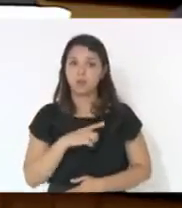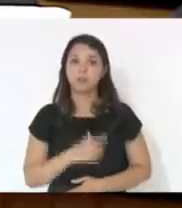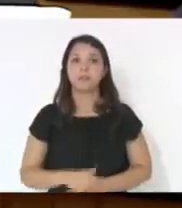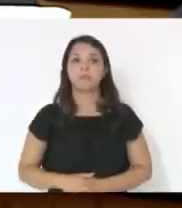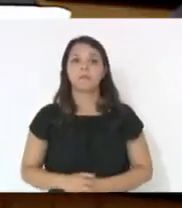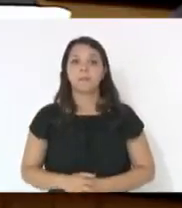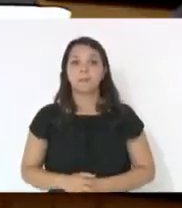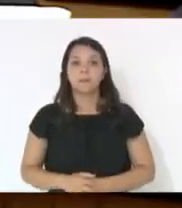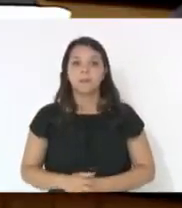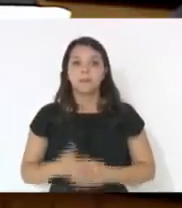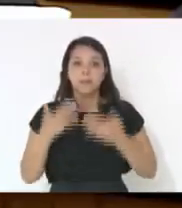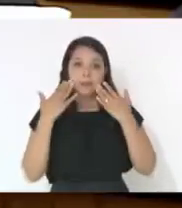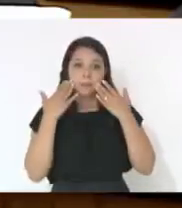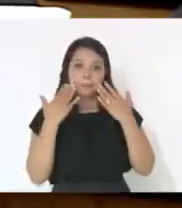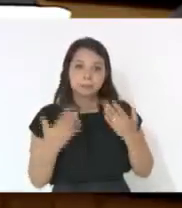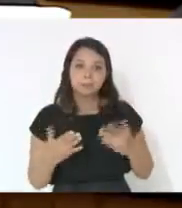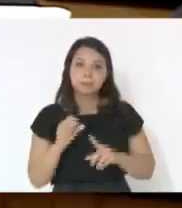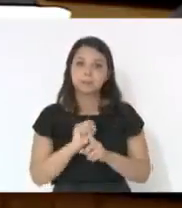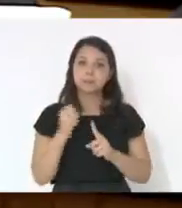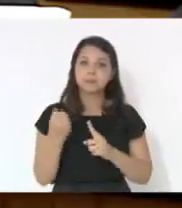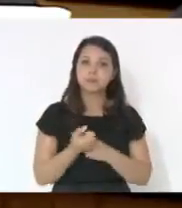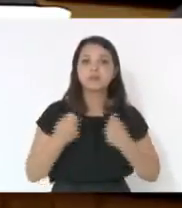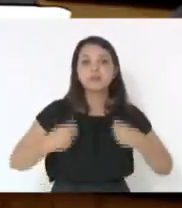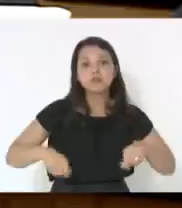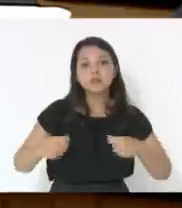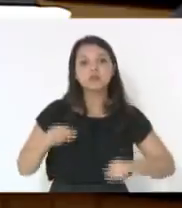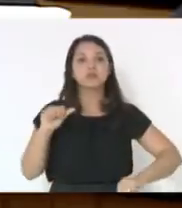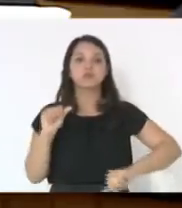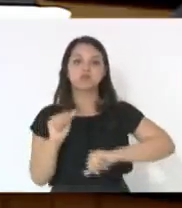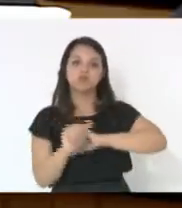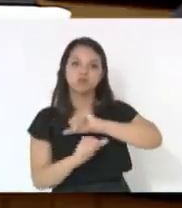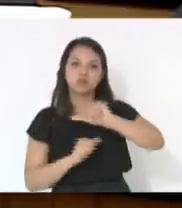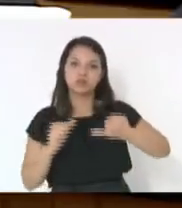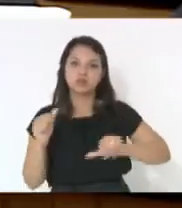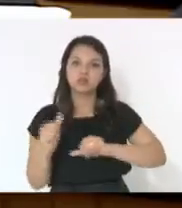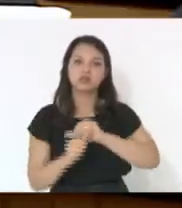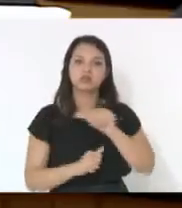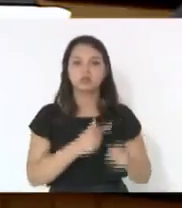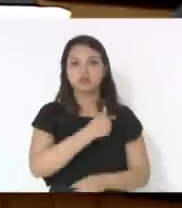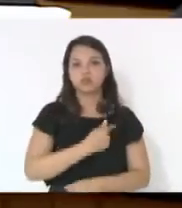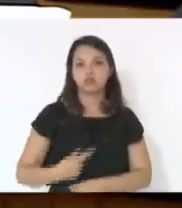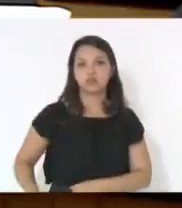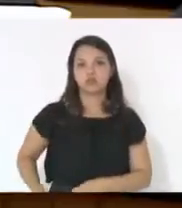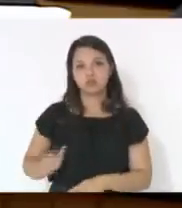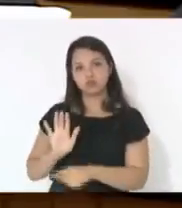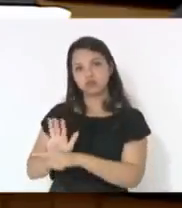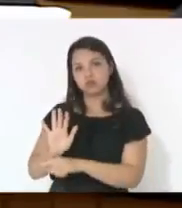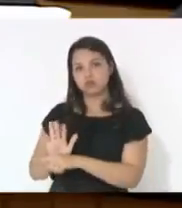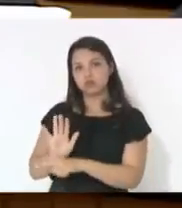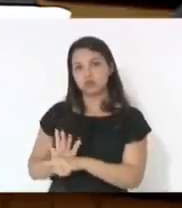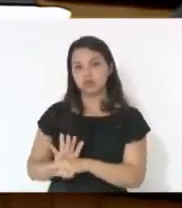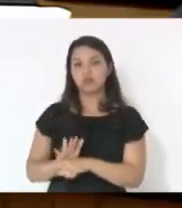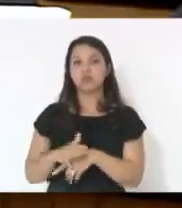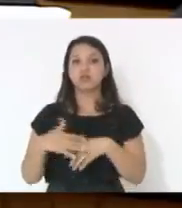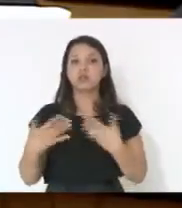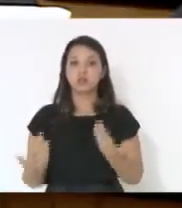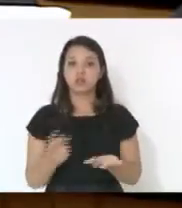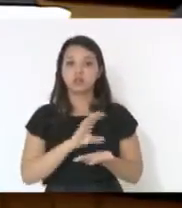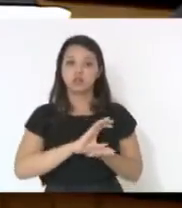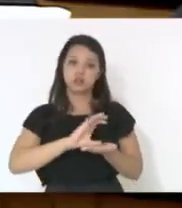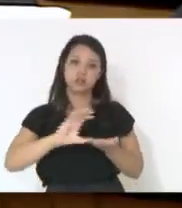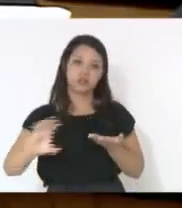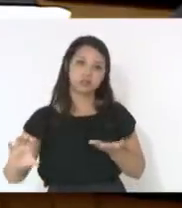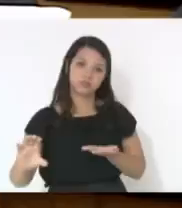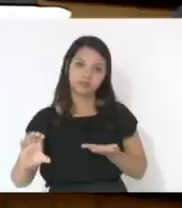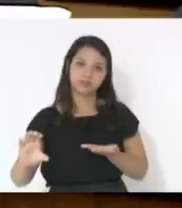e exige novas mudanças também dos governos. Então, o repasse em forma de duodécimo